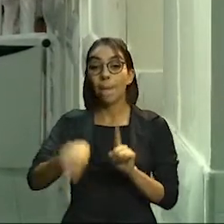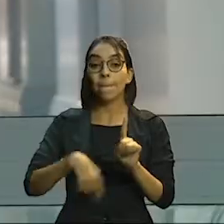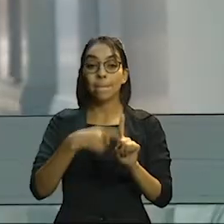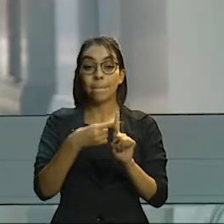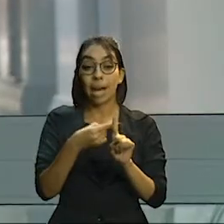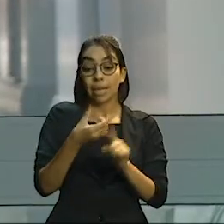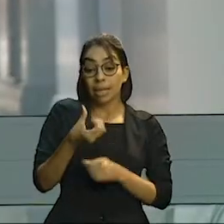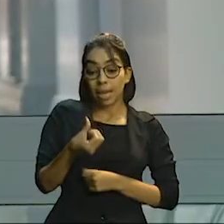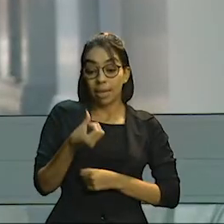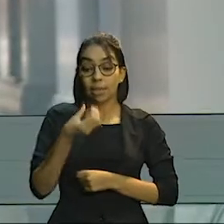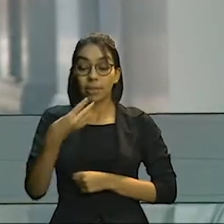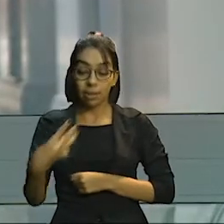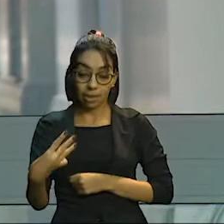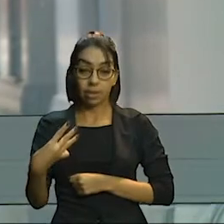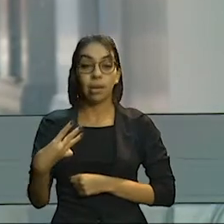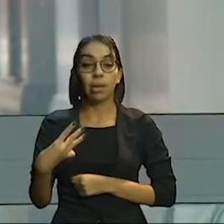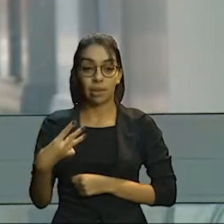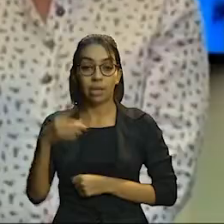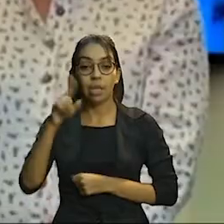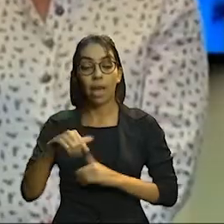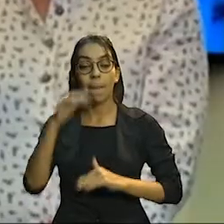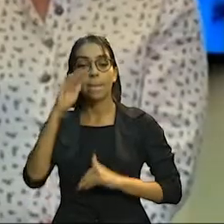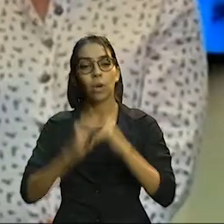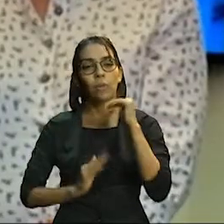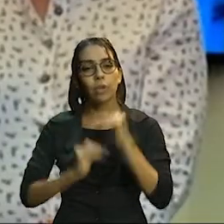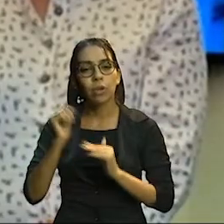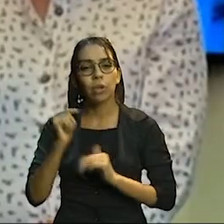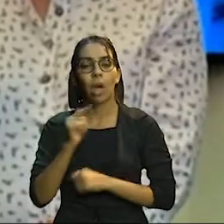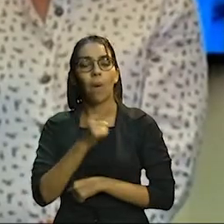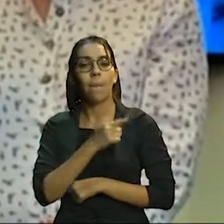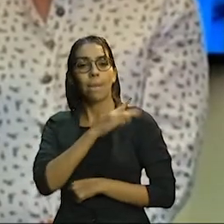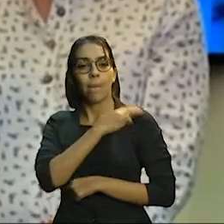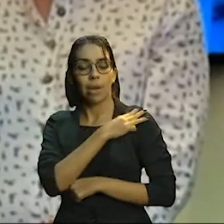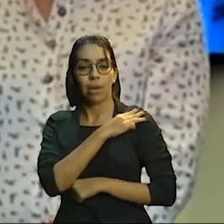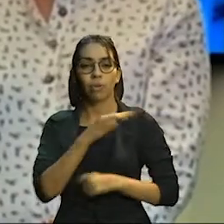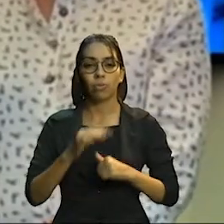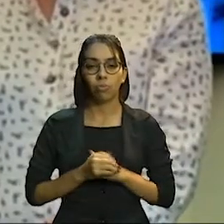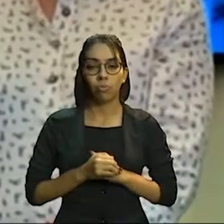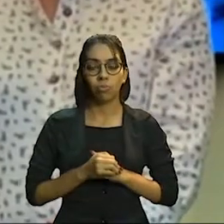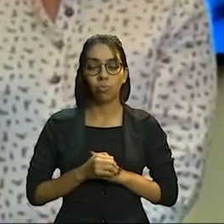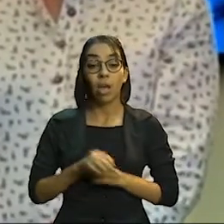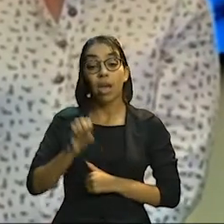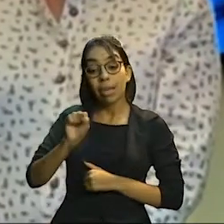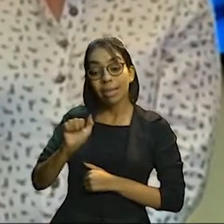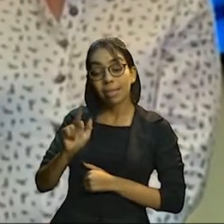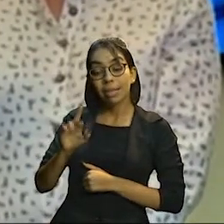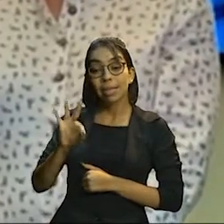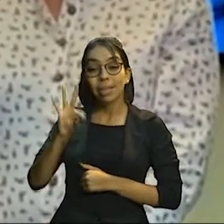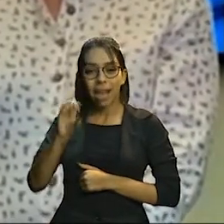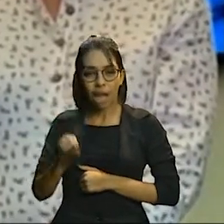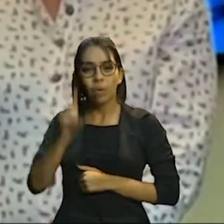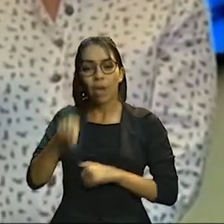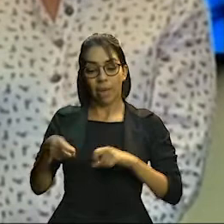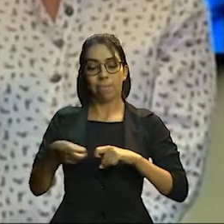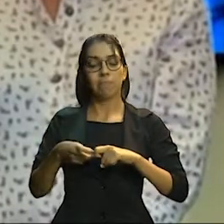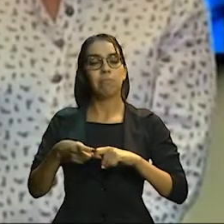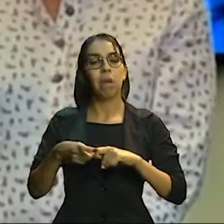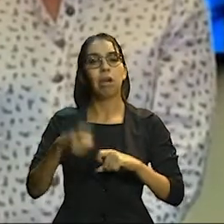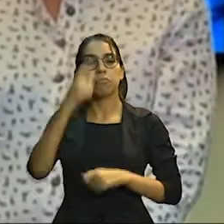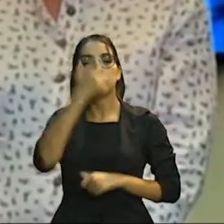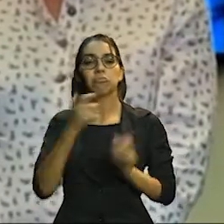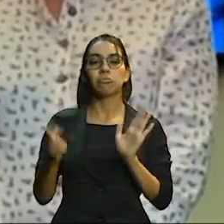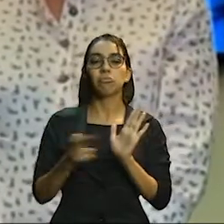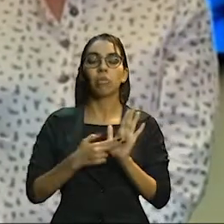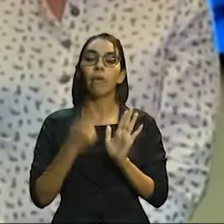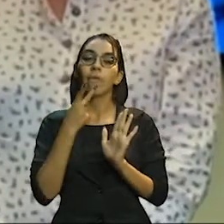profissionais de nível médio. Sarto, que é médico, aproveitou a live para lembrar a população sobre a